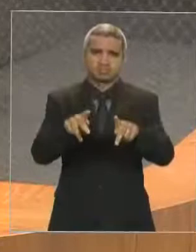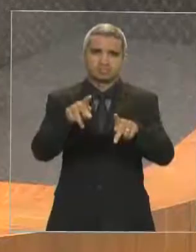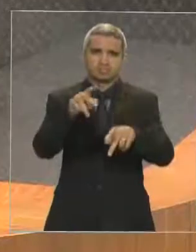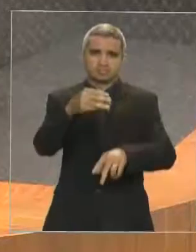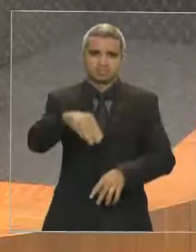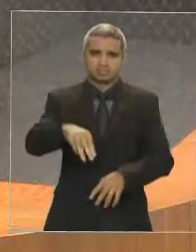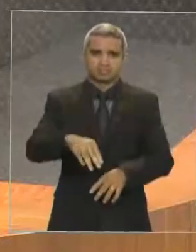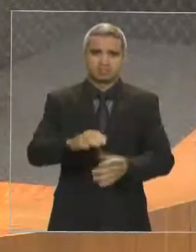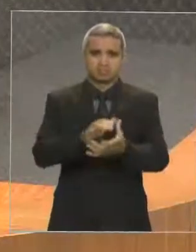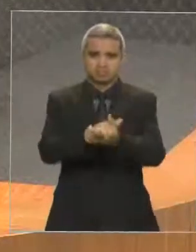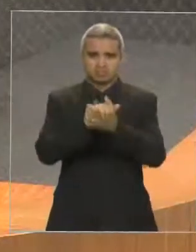parabéns a todos, que Deus abençoe. Obrigado.